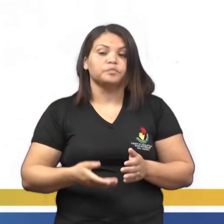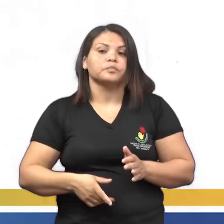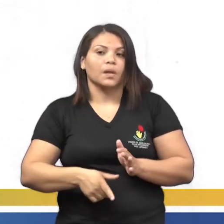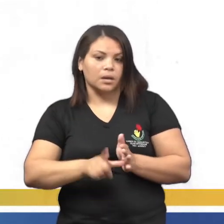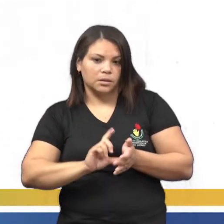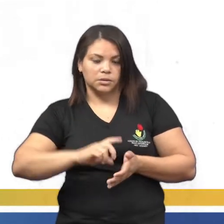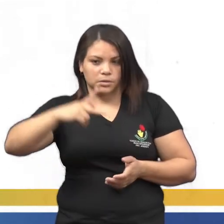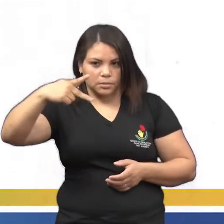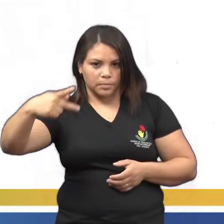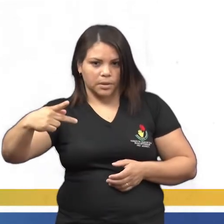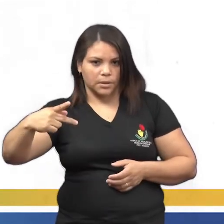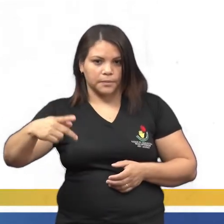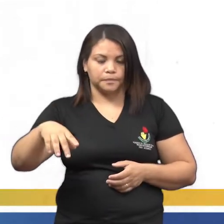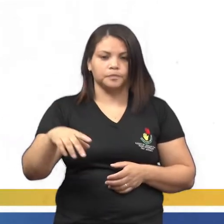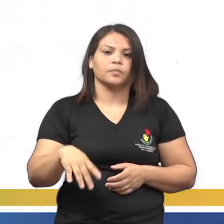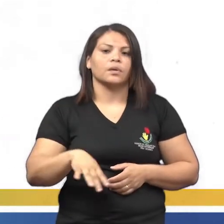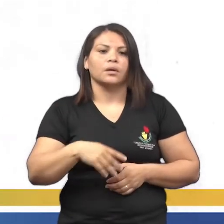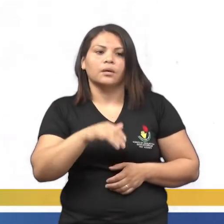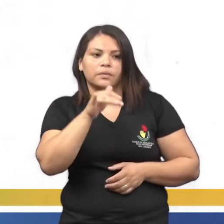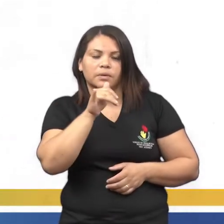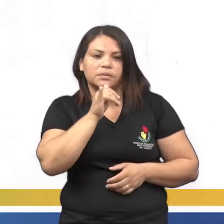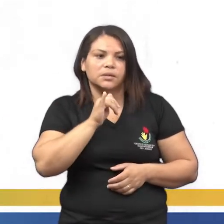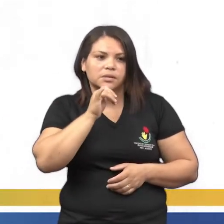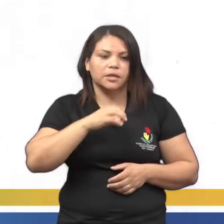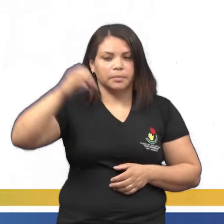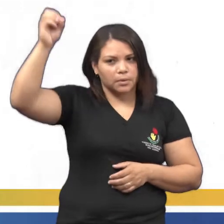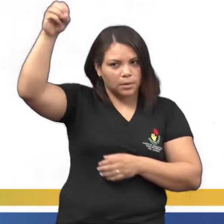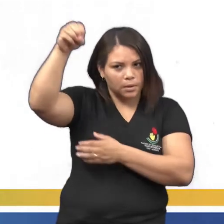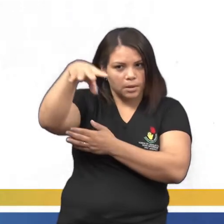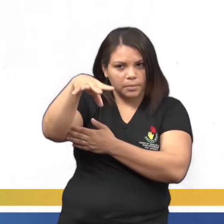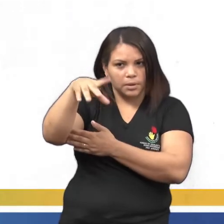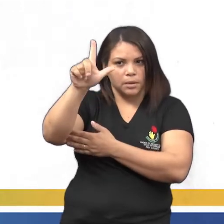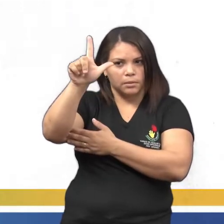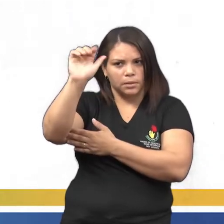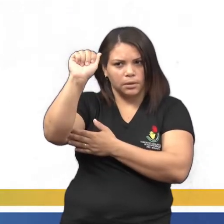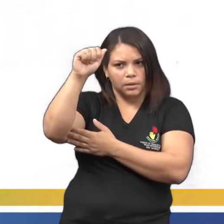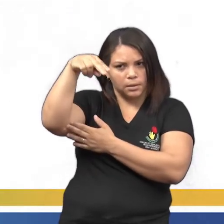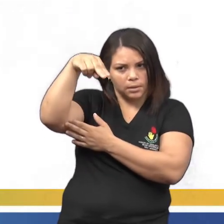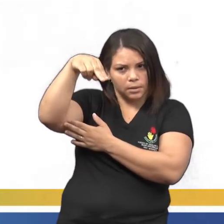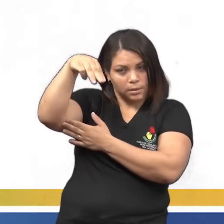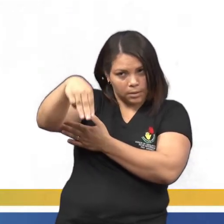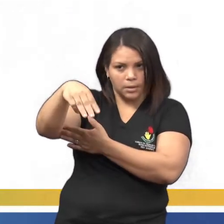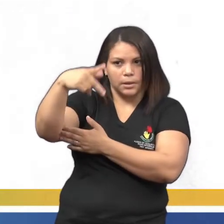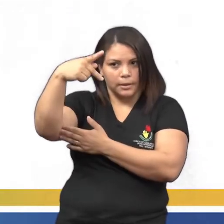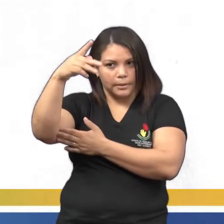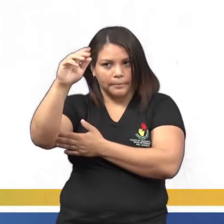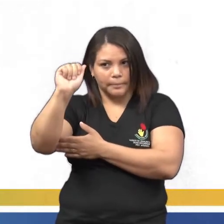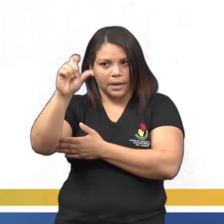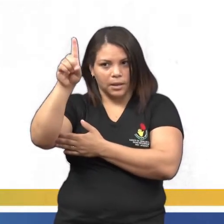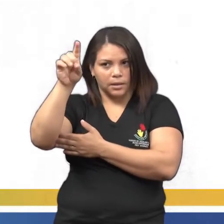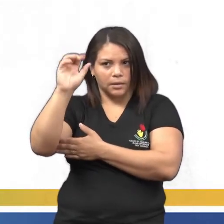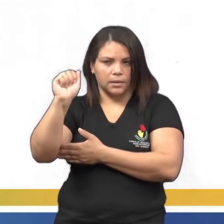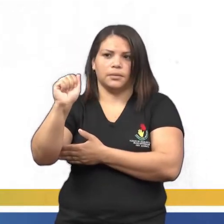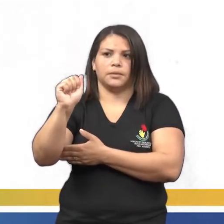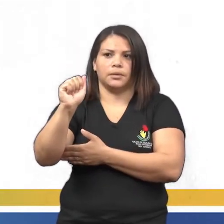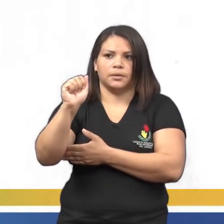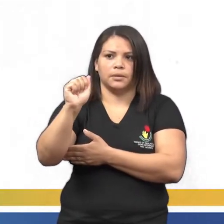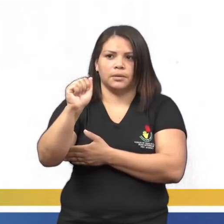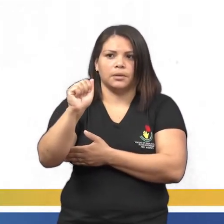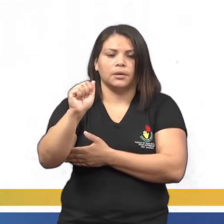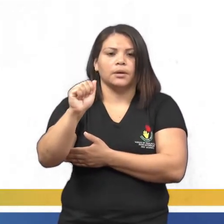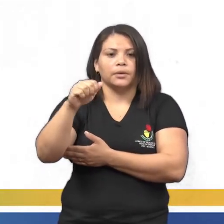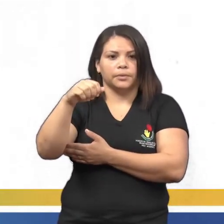dois exemplos, olha. LAMPADA, né? O LAMPADA, né? O AN, olha aí,